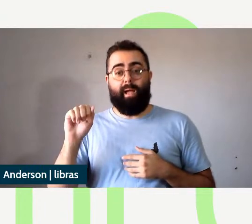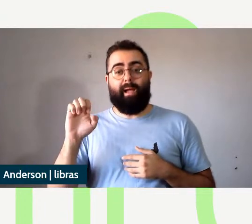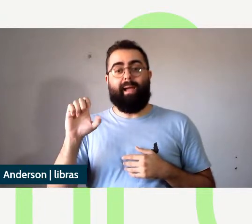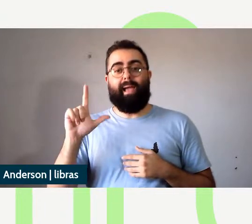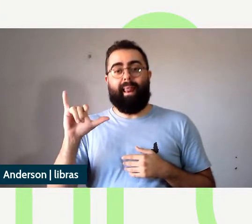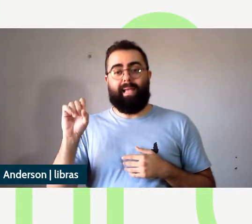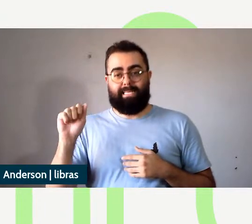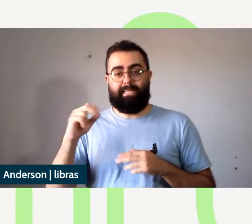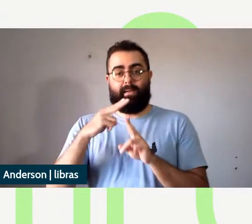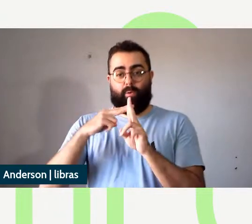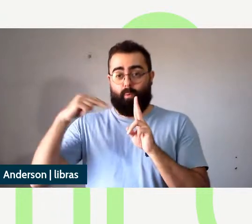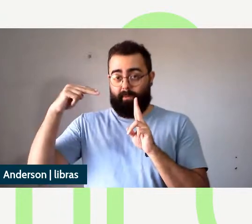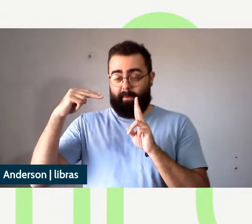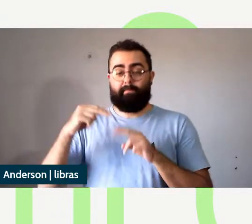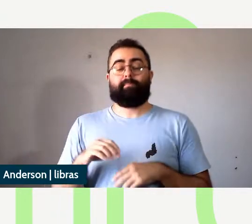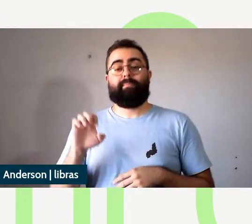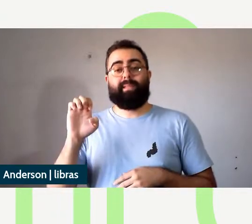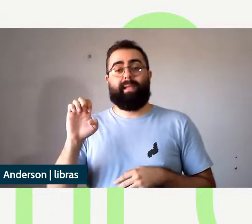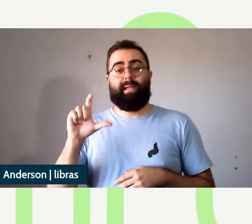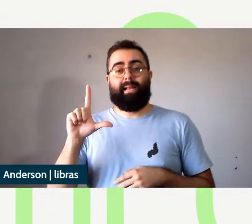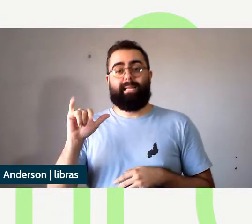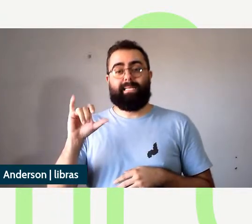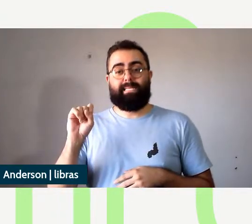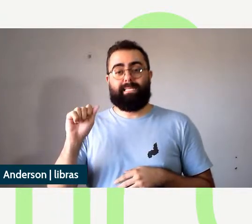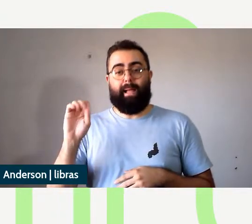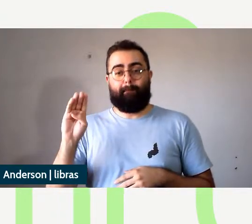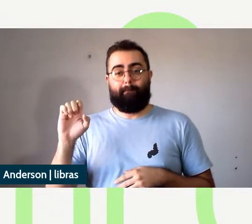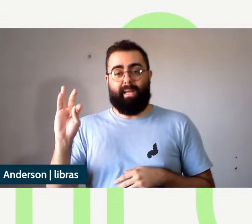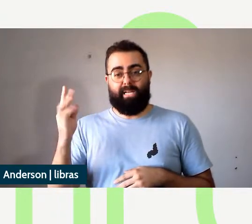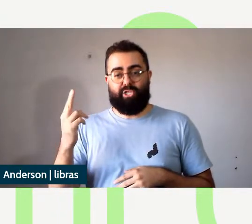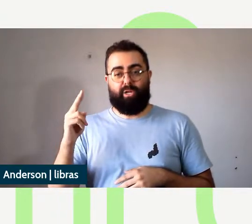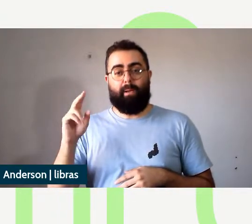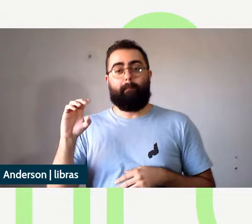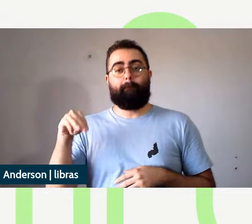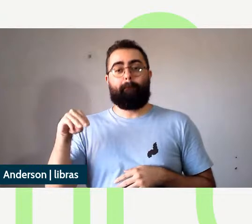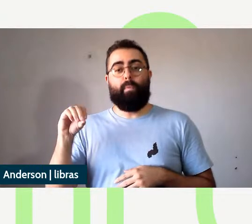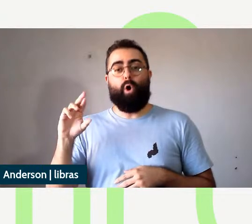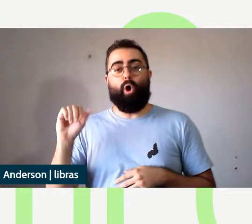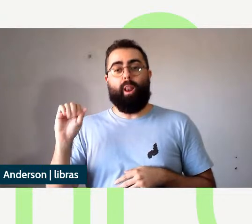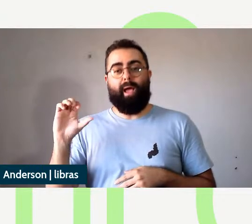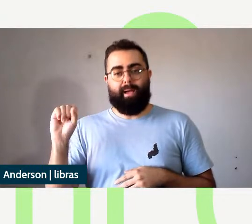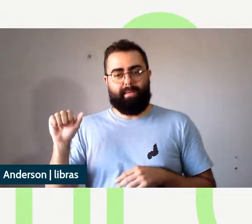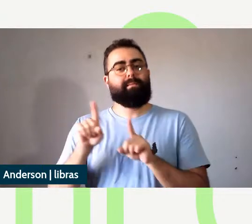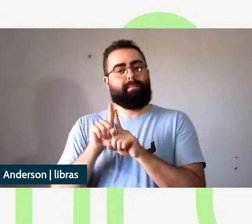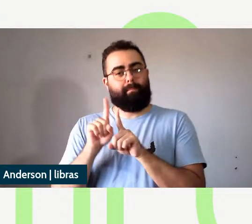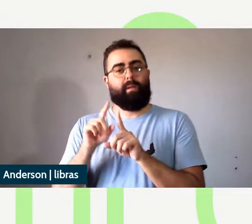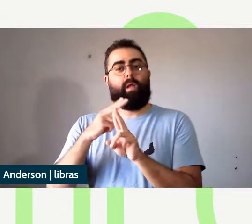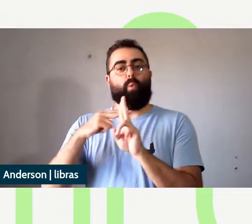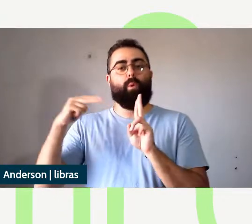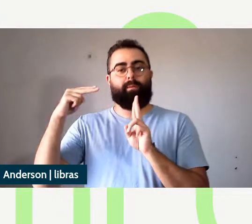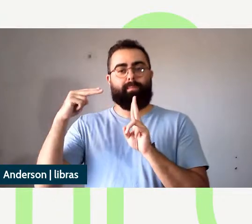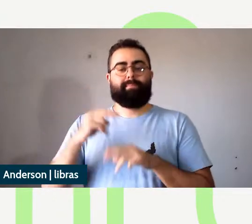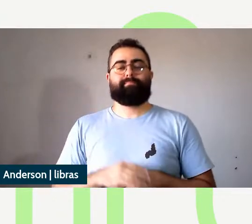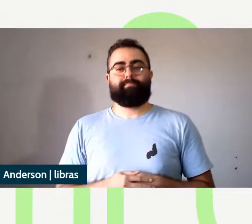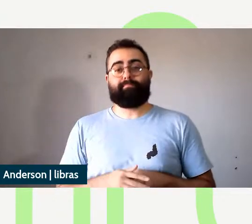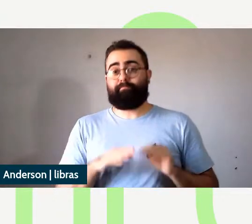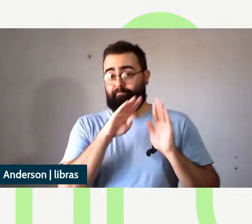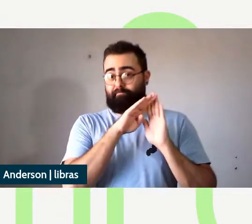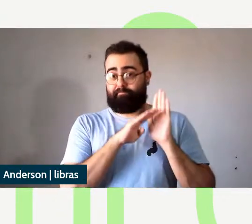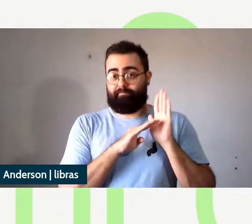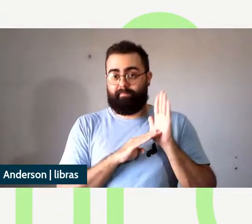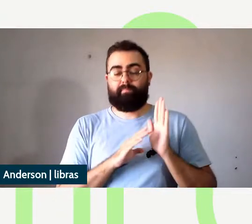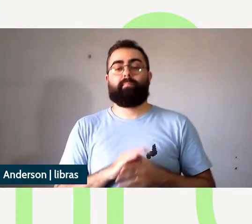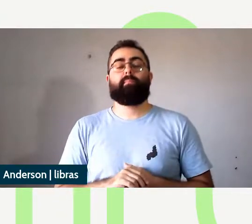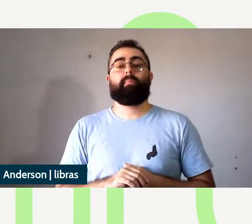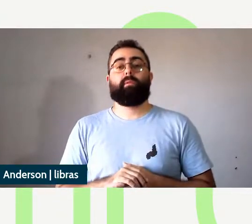e Elizabeth Luciana Moraes Ferreira, também da UNB. As apresentações terão duração de